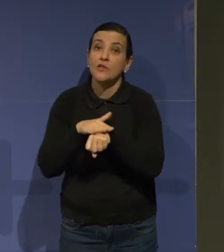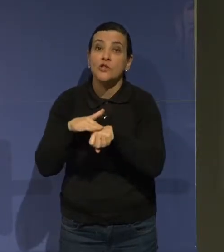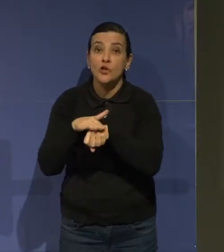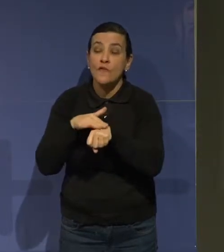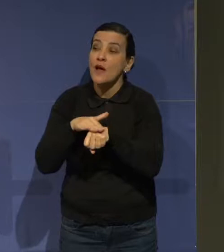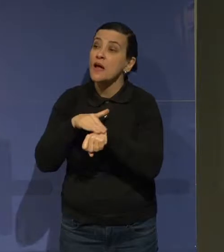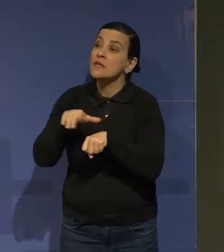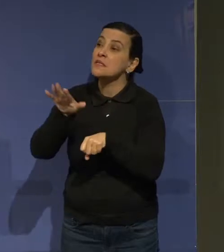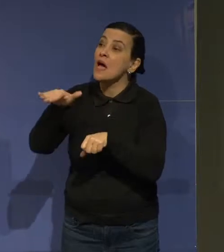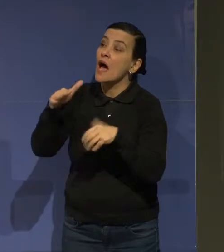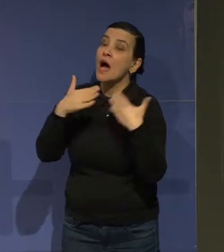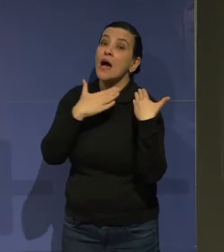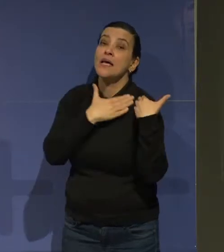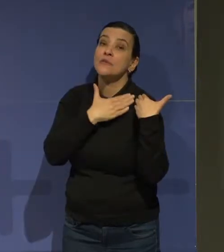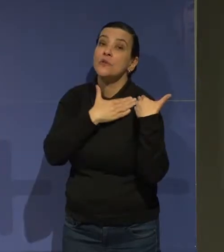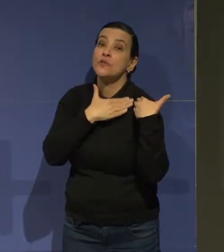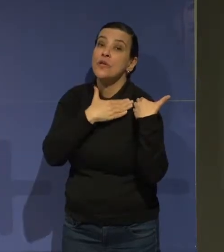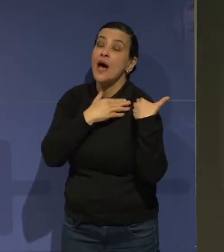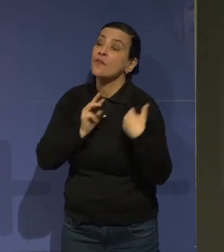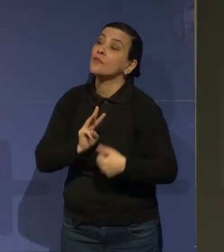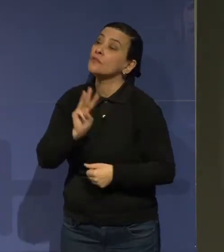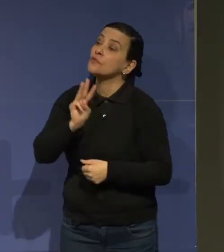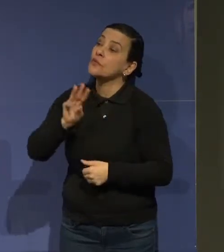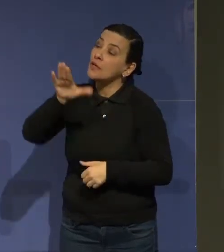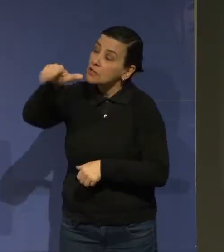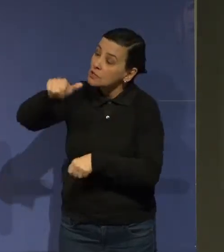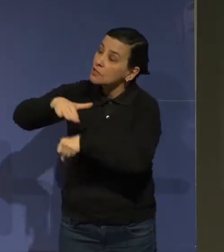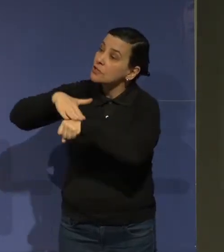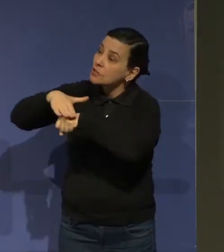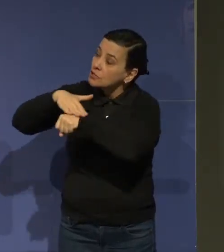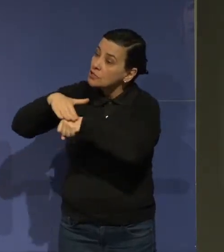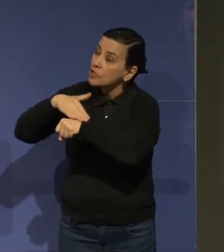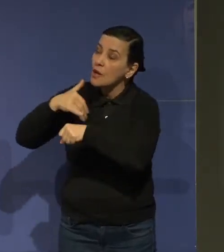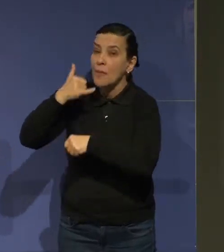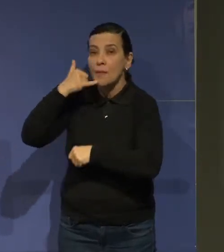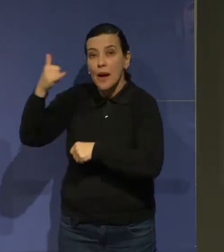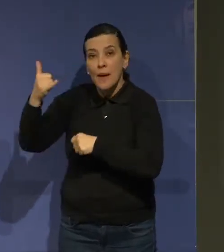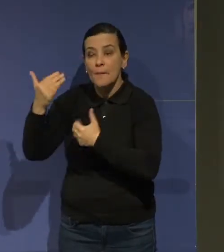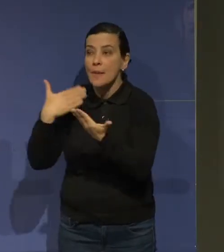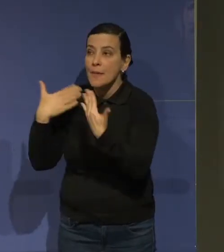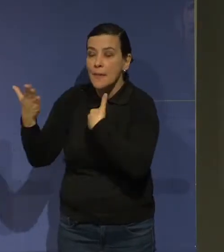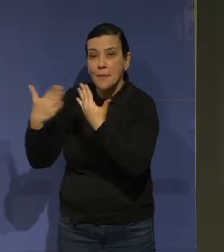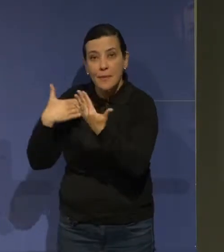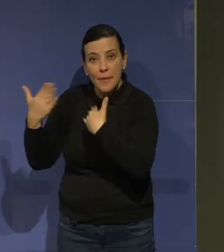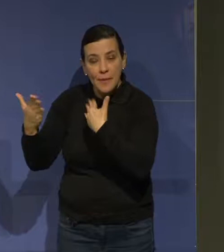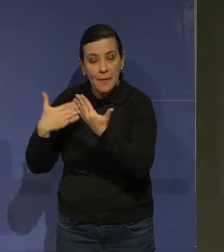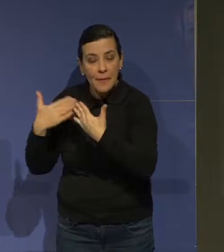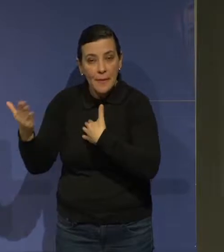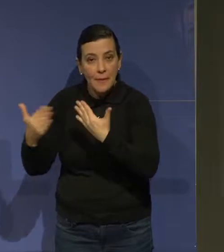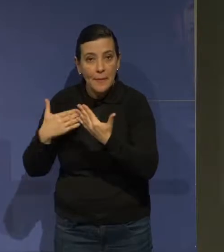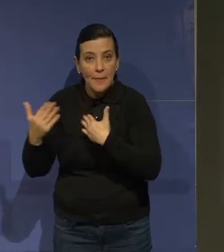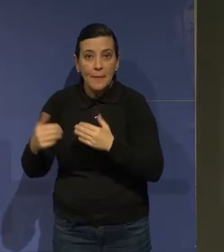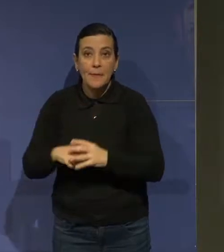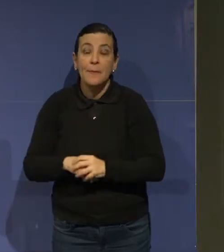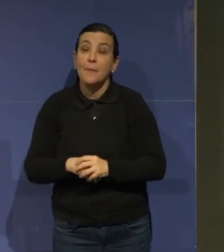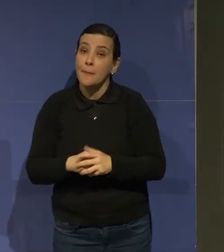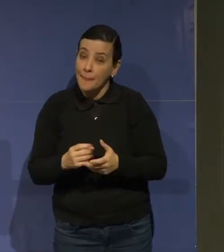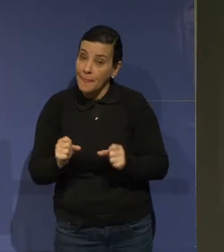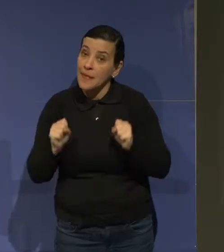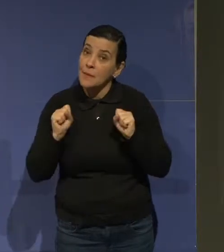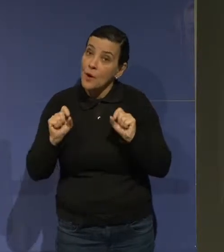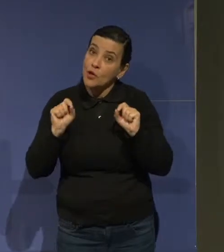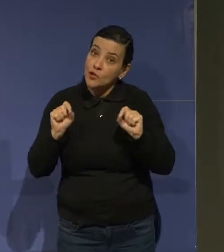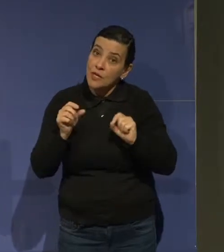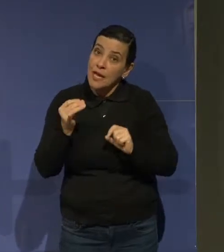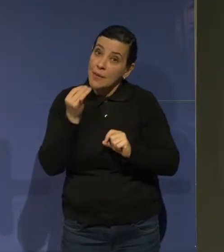responsável pelo site. No limite, obviamente que a gente nem quer isso, mas no limite a gente pode revogar